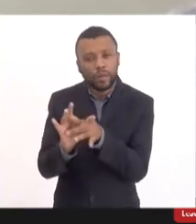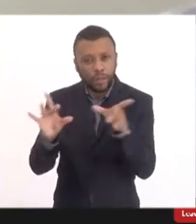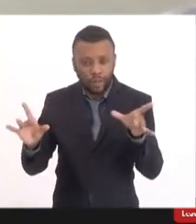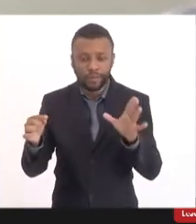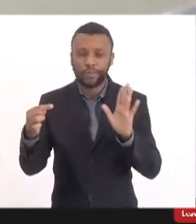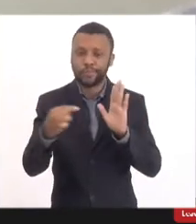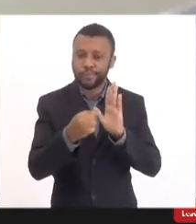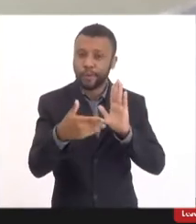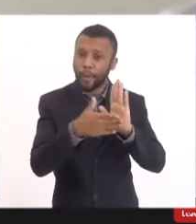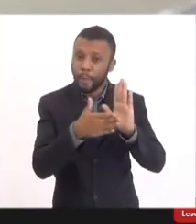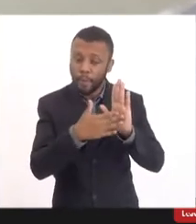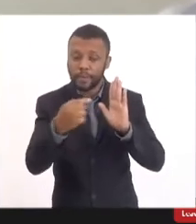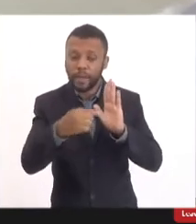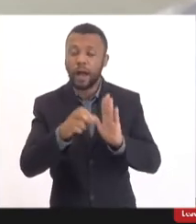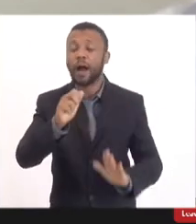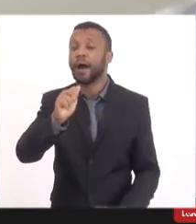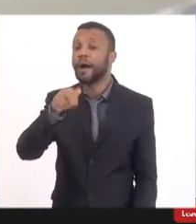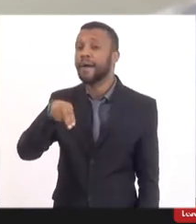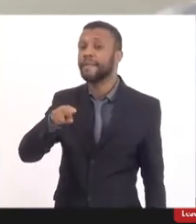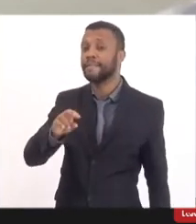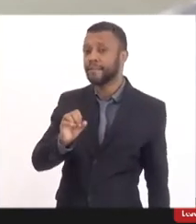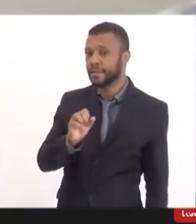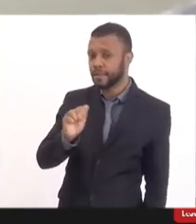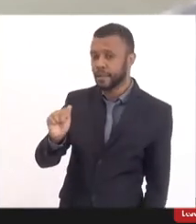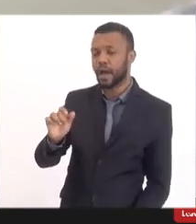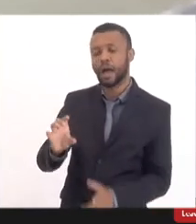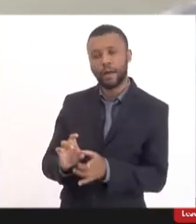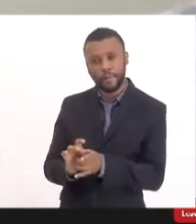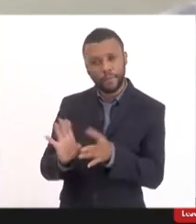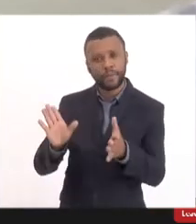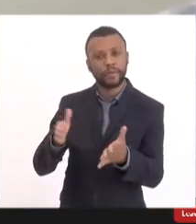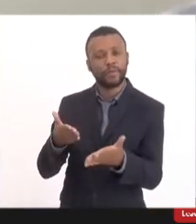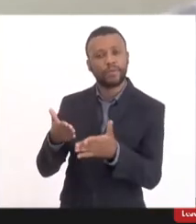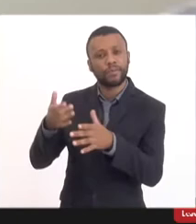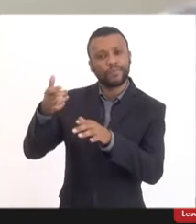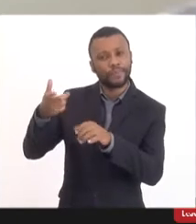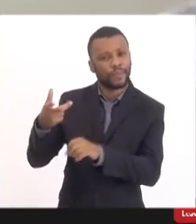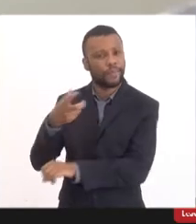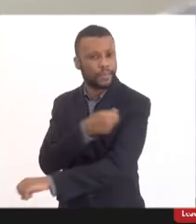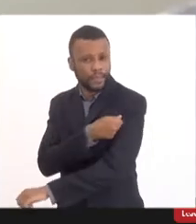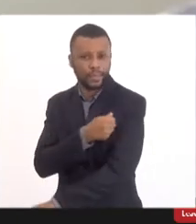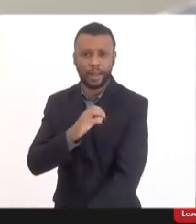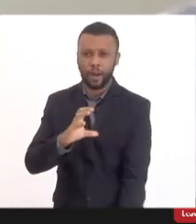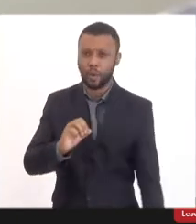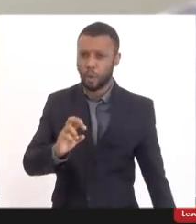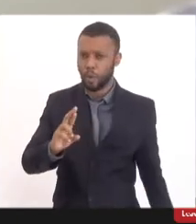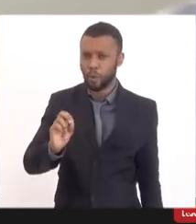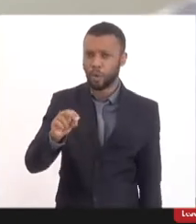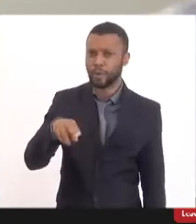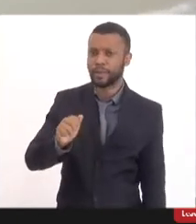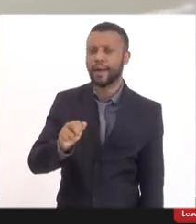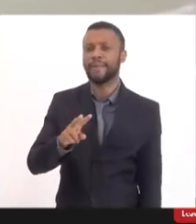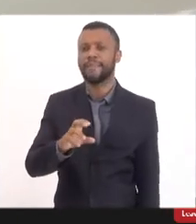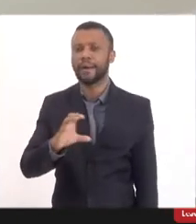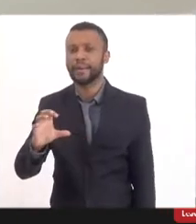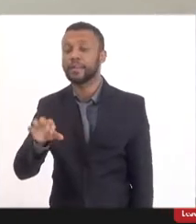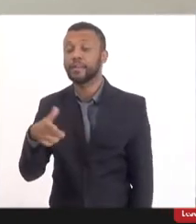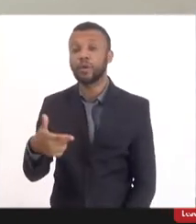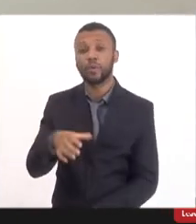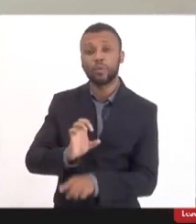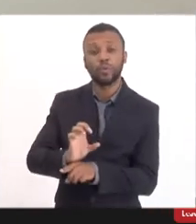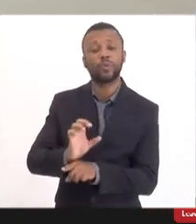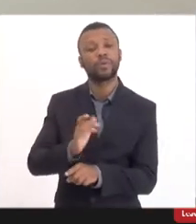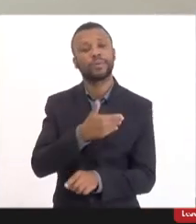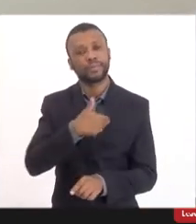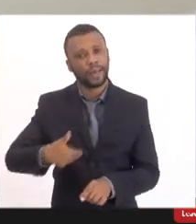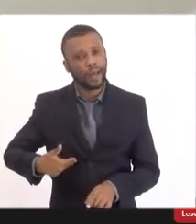a aprovação pela Anvisa de uso da vacina Coronavac, e a partir daí o Estado recebeu um montante equivalente a cerca